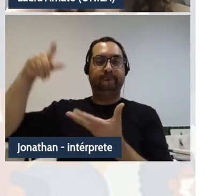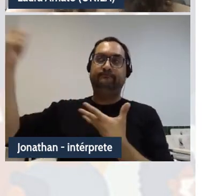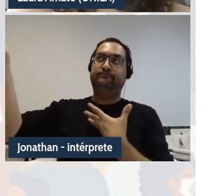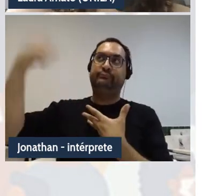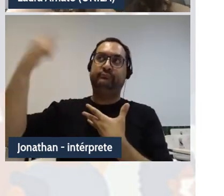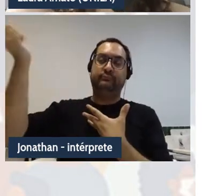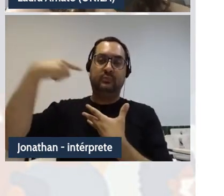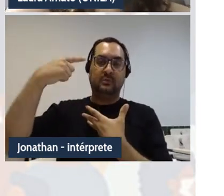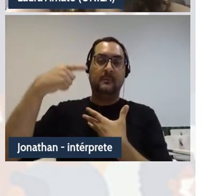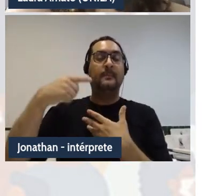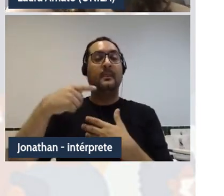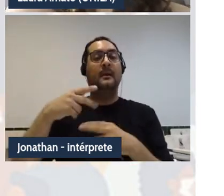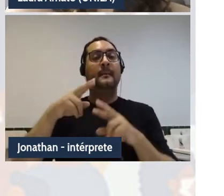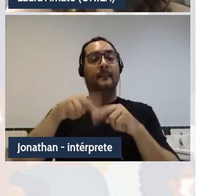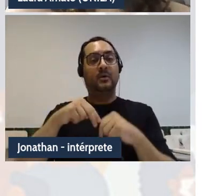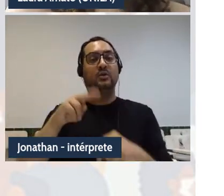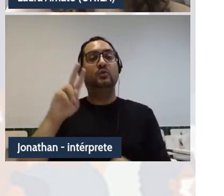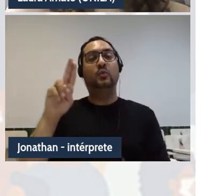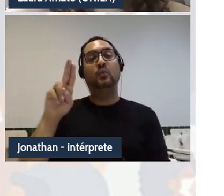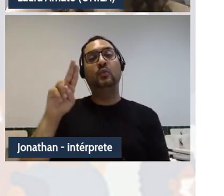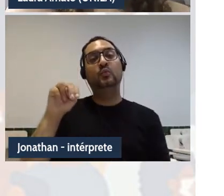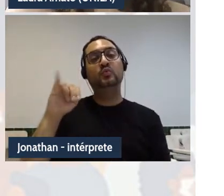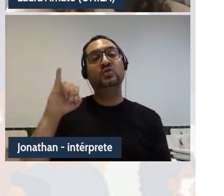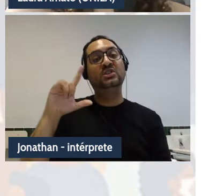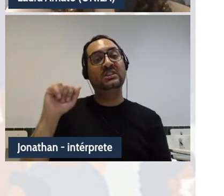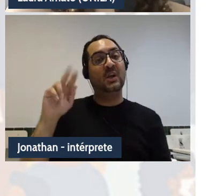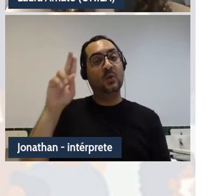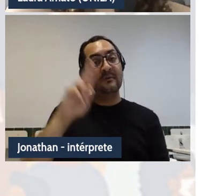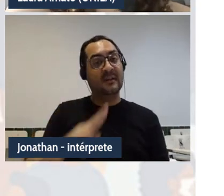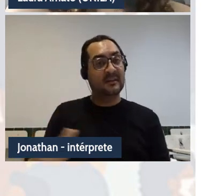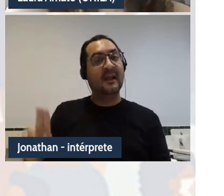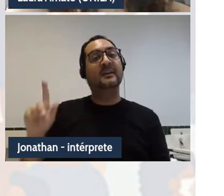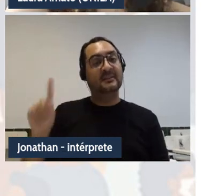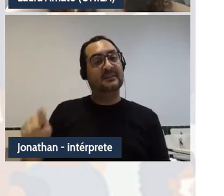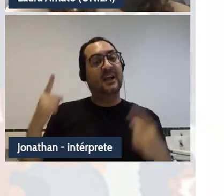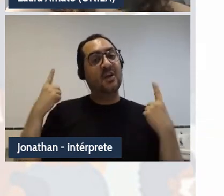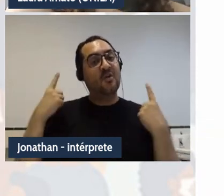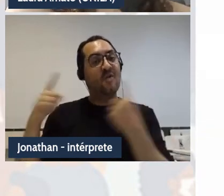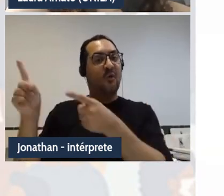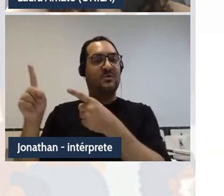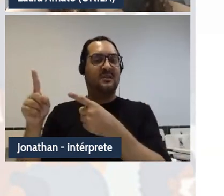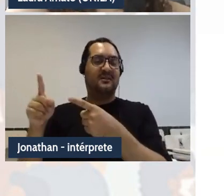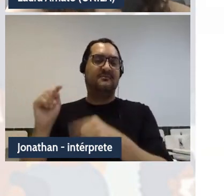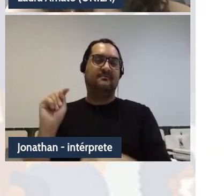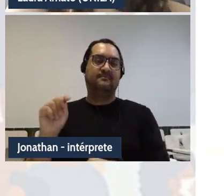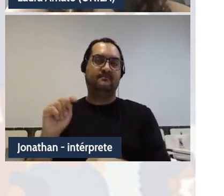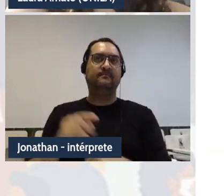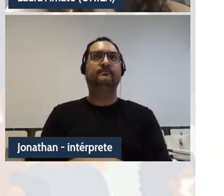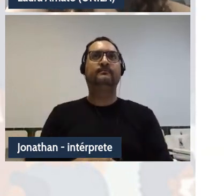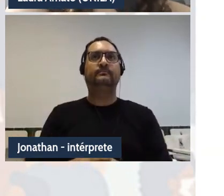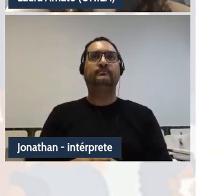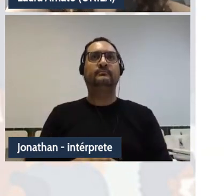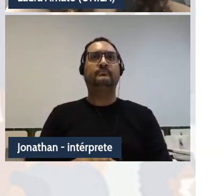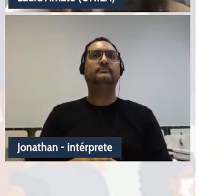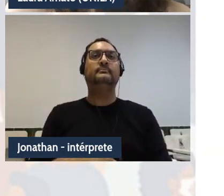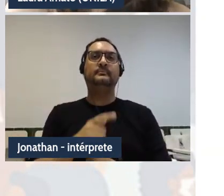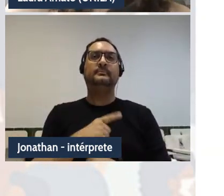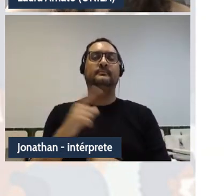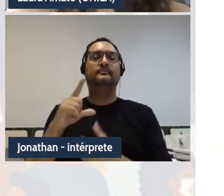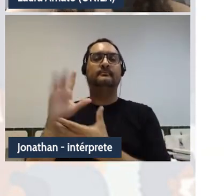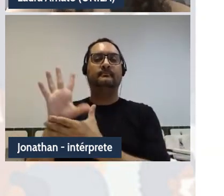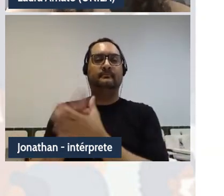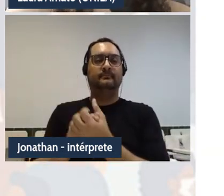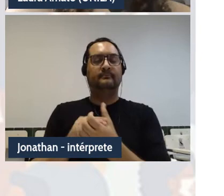o contexto plural da UNILA busca a contra hegemonia, porém, destaco aqui uma afirmação de Menezes,